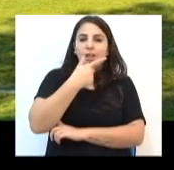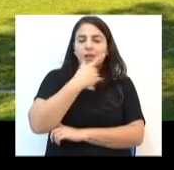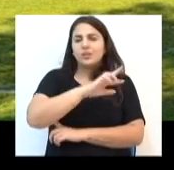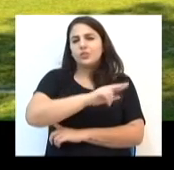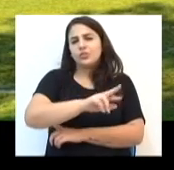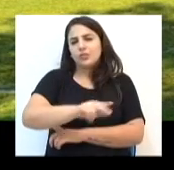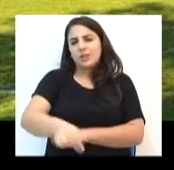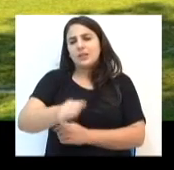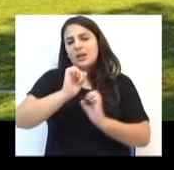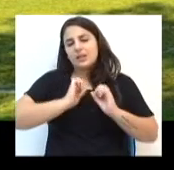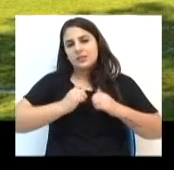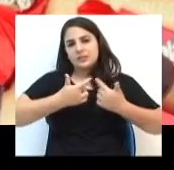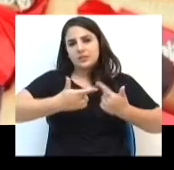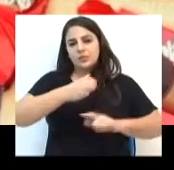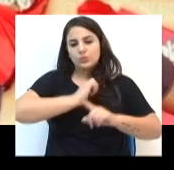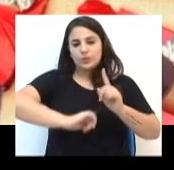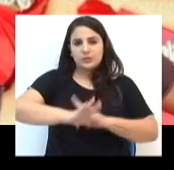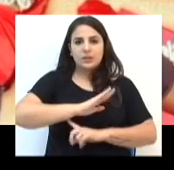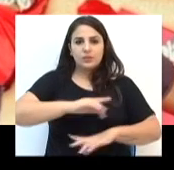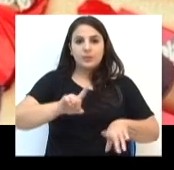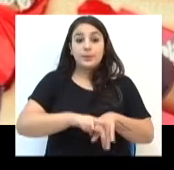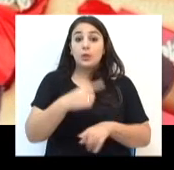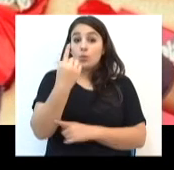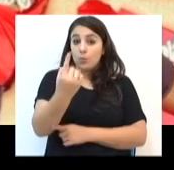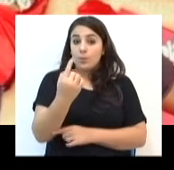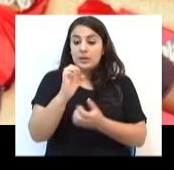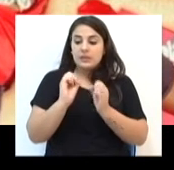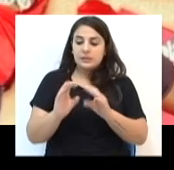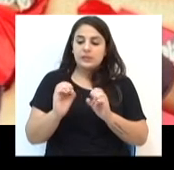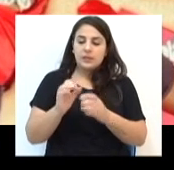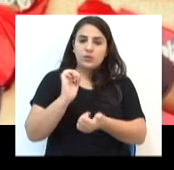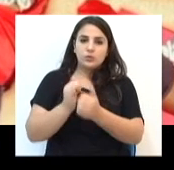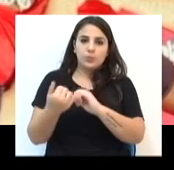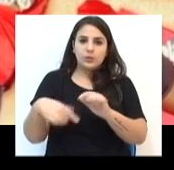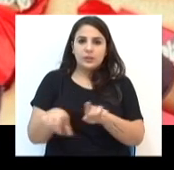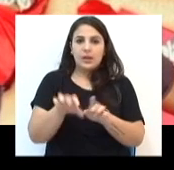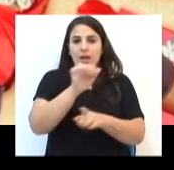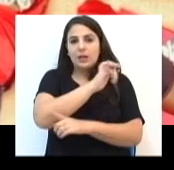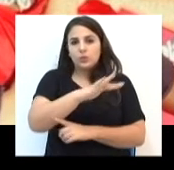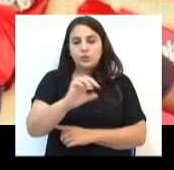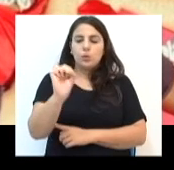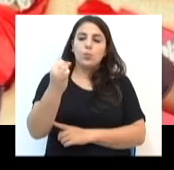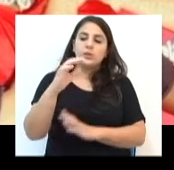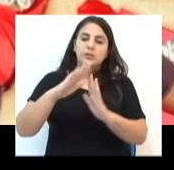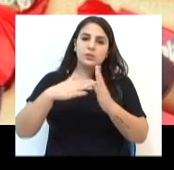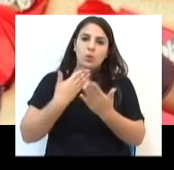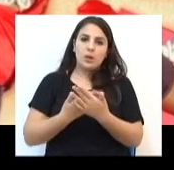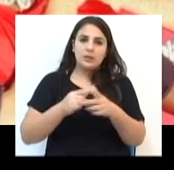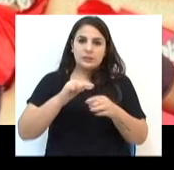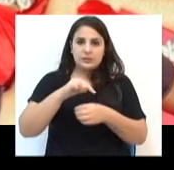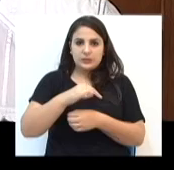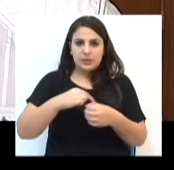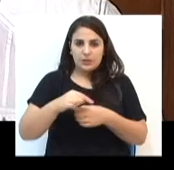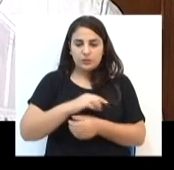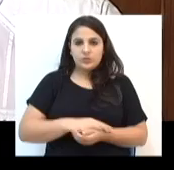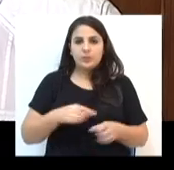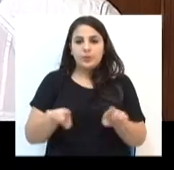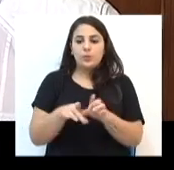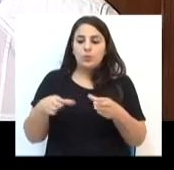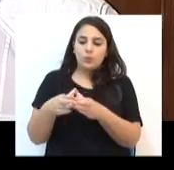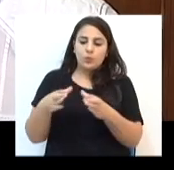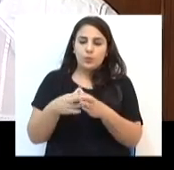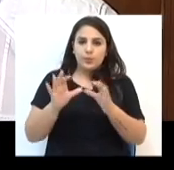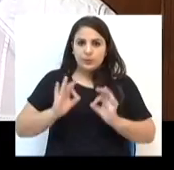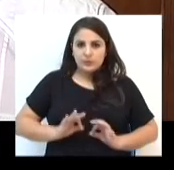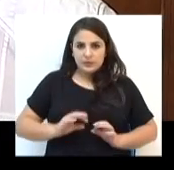várias ações sociais. Uma delas é ensinar o esporte aos alunos de oito escolas da cidade. Essa equipe